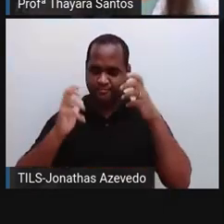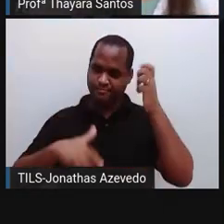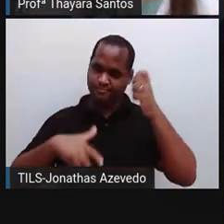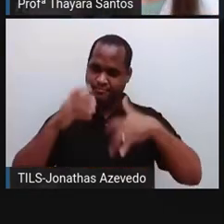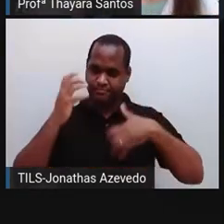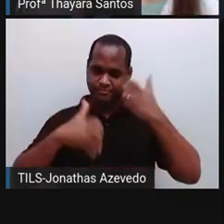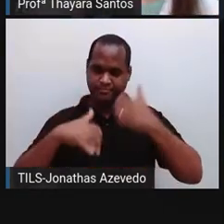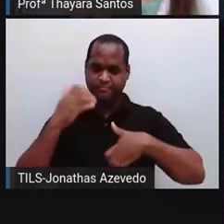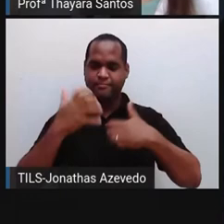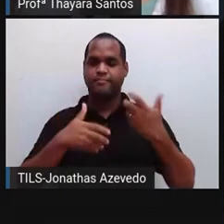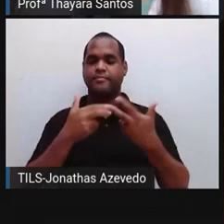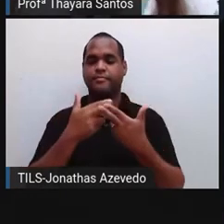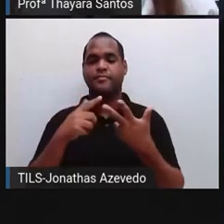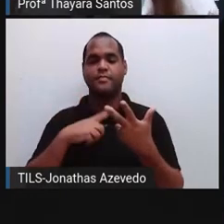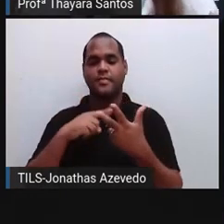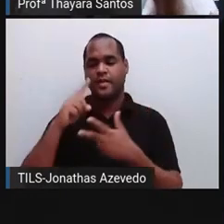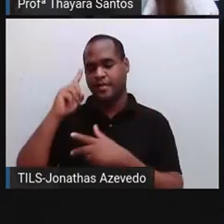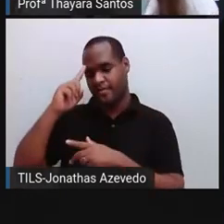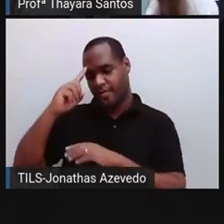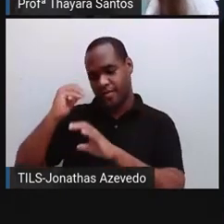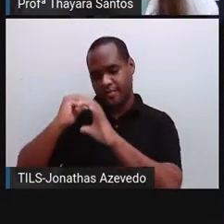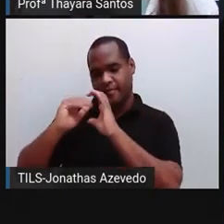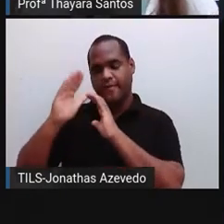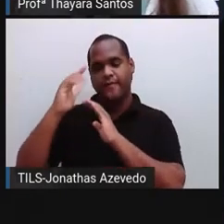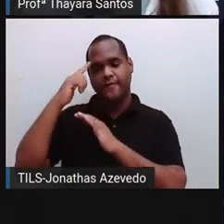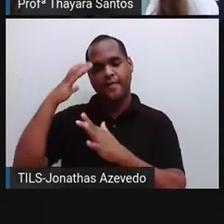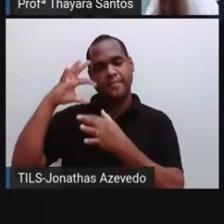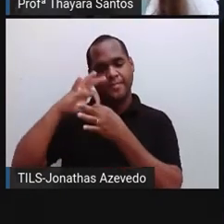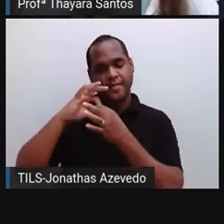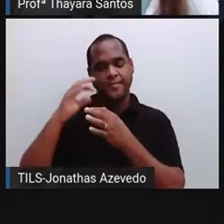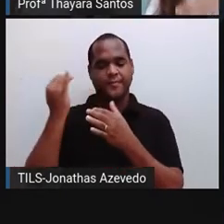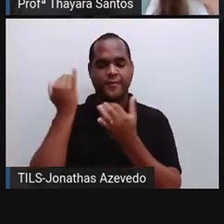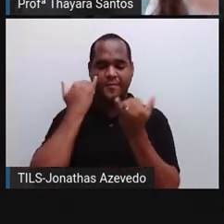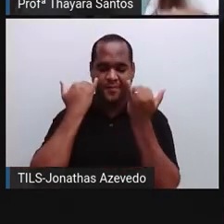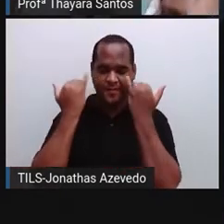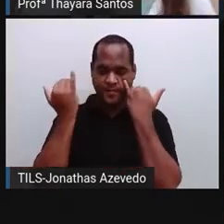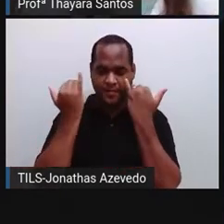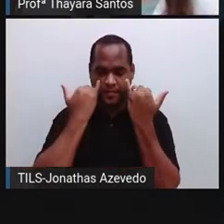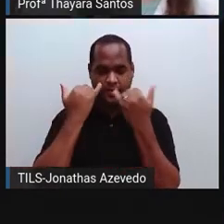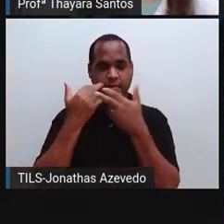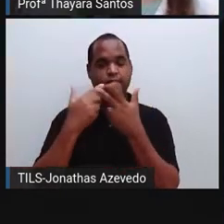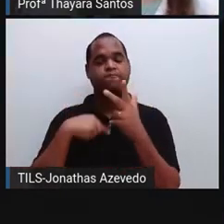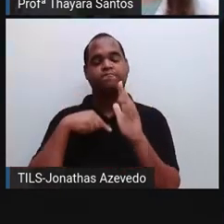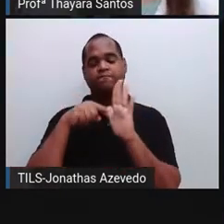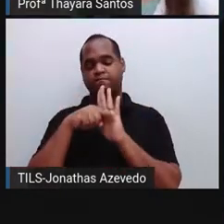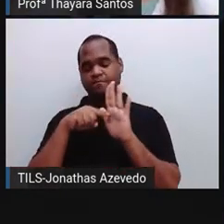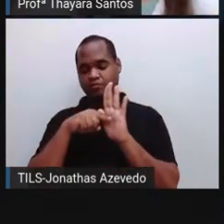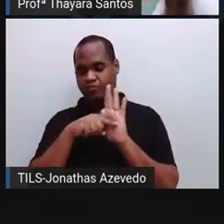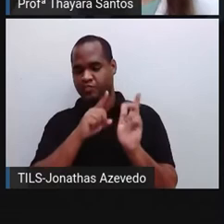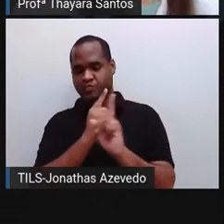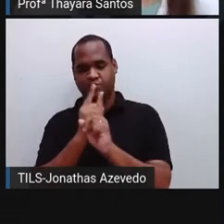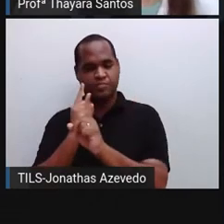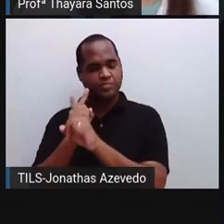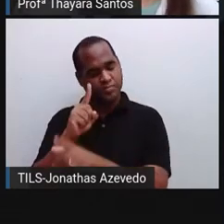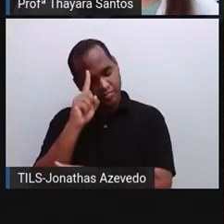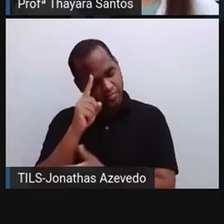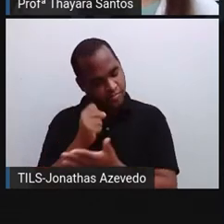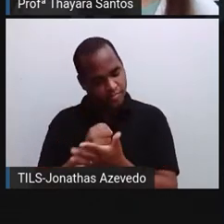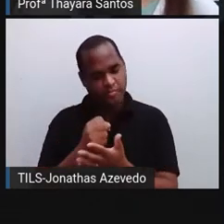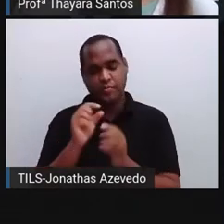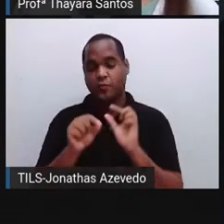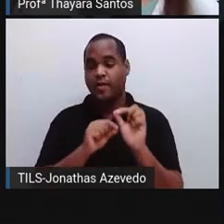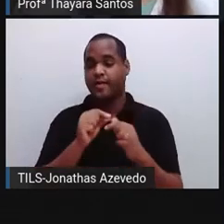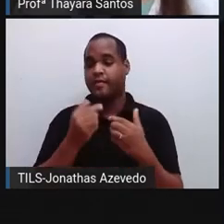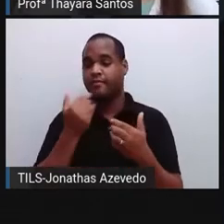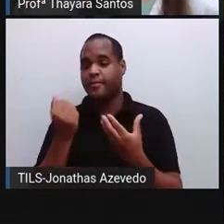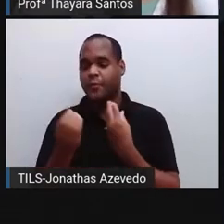nervoso periférico manda a informação para o sistema nervoso central. O sistema nervoso central analisa essa informação e decide qual a ação tem que ser